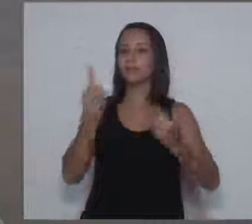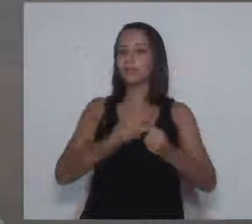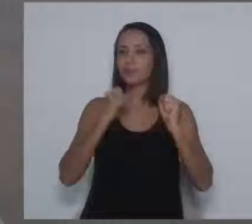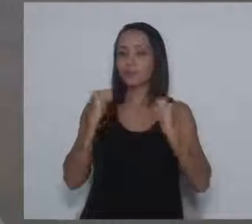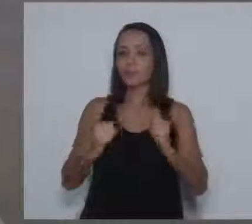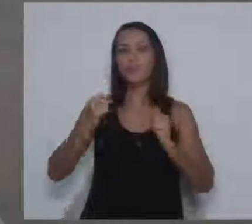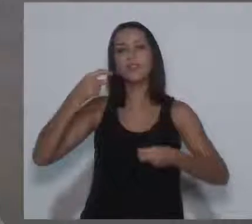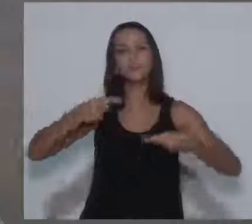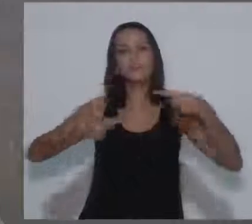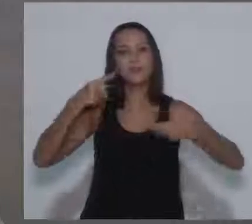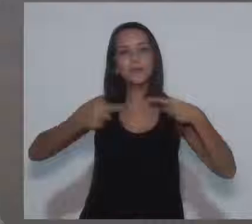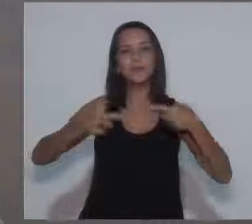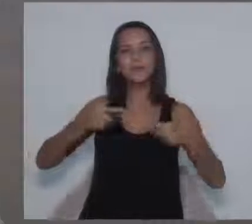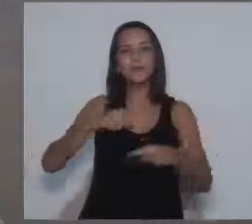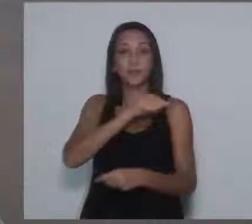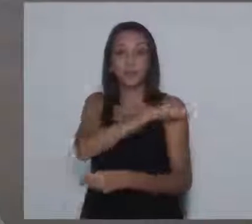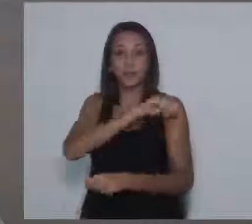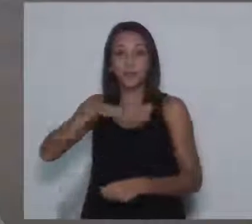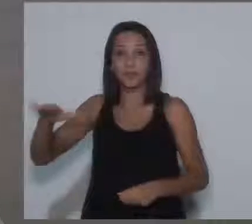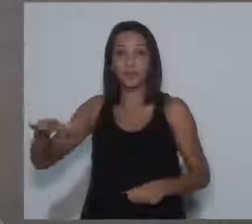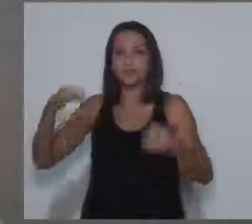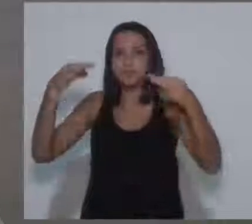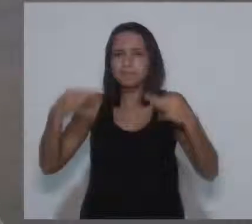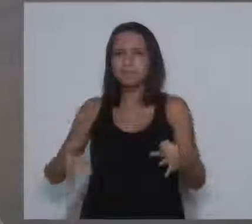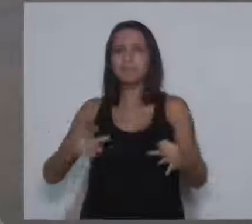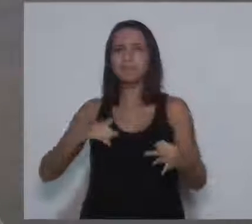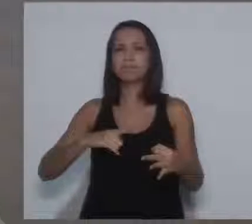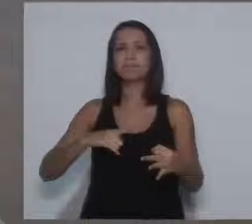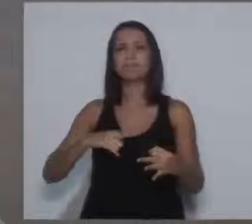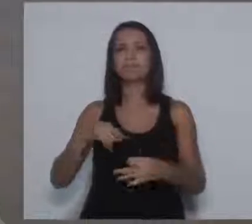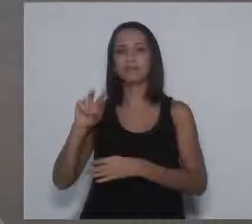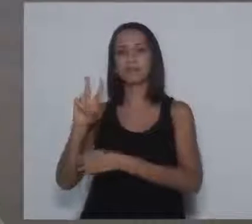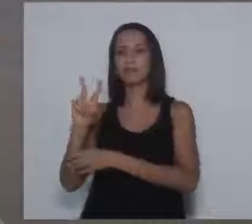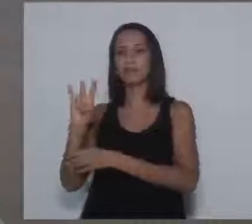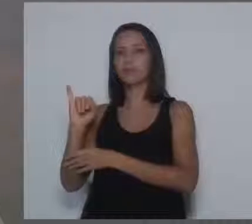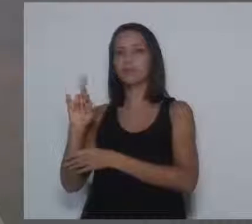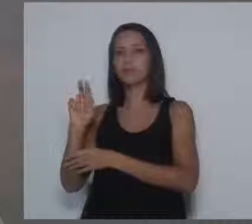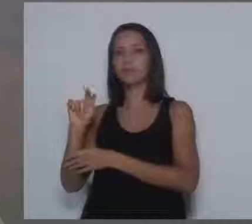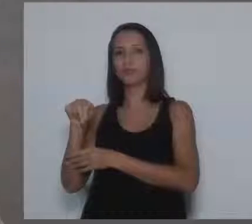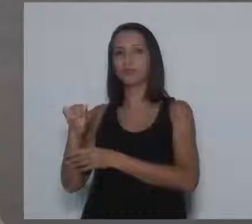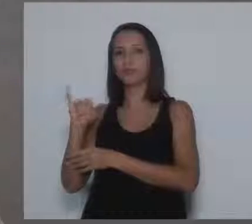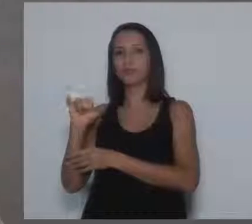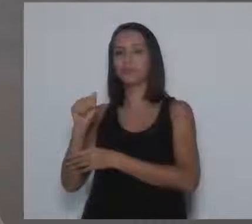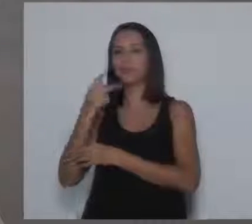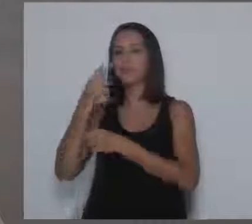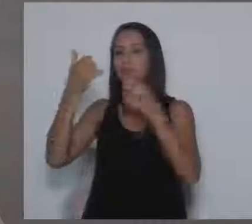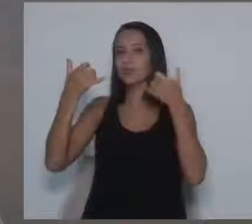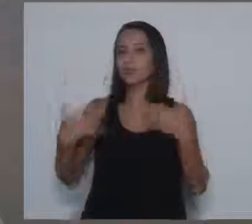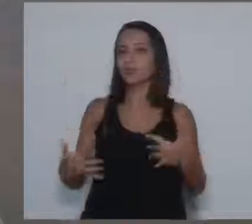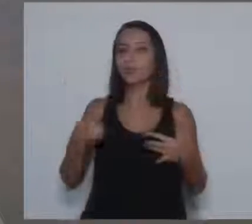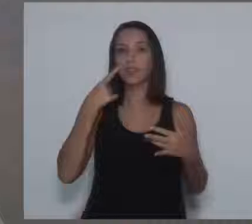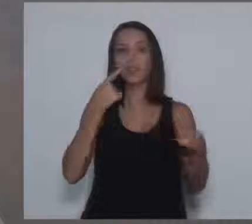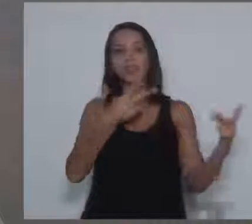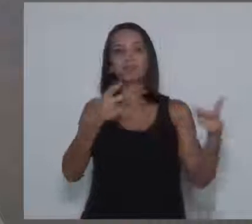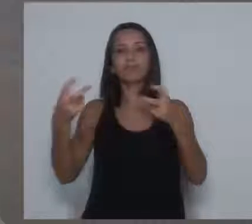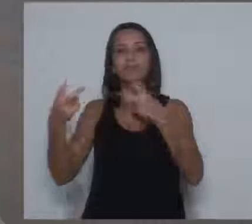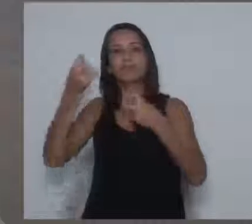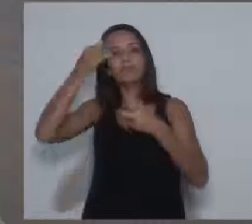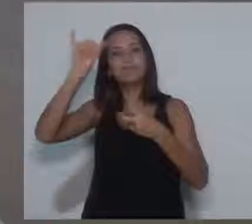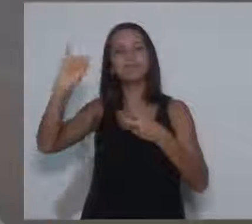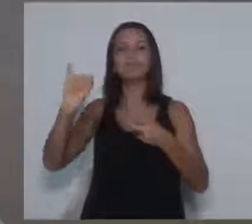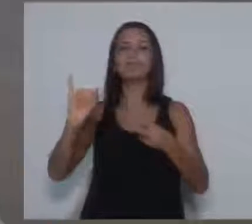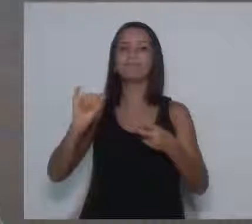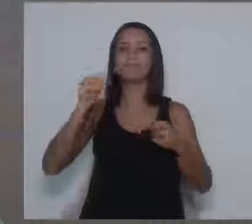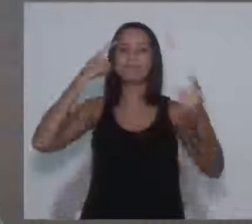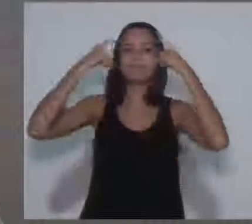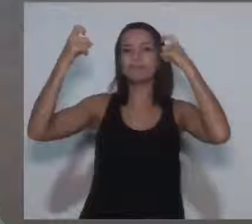possa discutir com esses alunos, justamente aquilo que a Virginia falou e que você falou. A prevenção, a detecção dessa violência. Depois